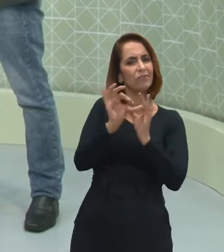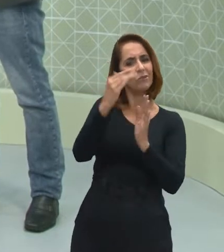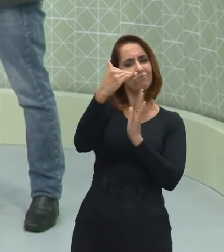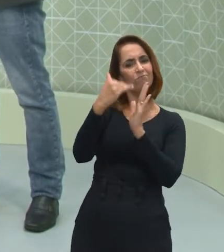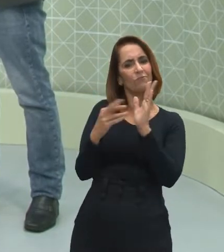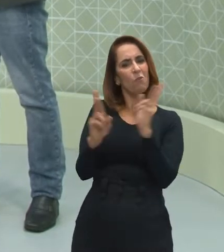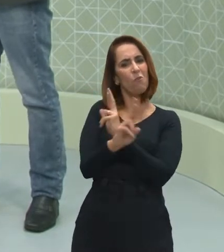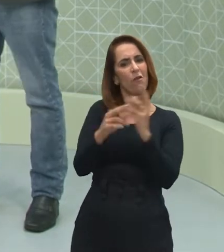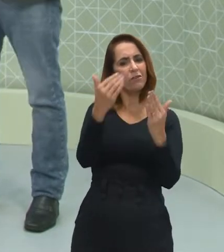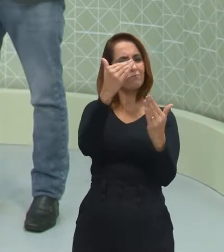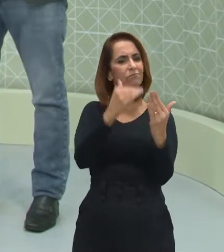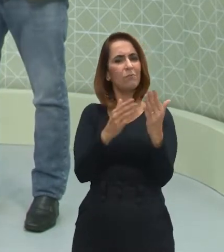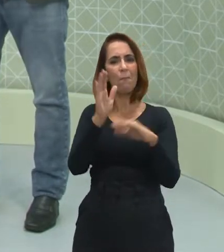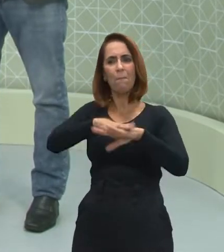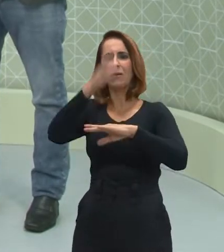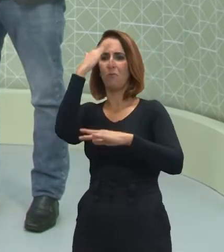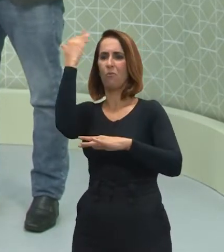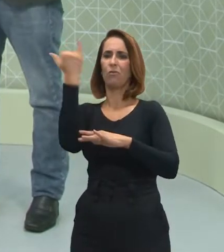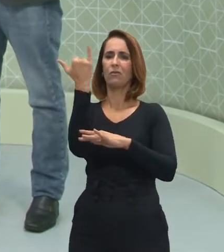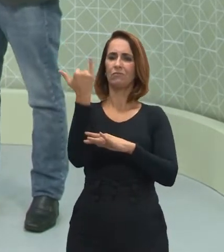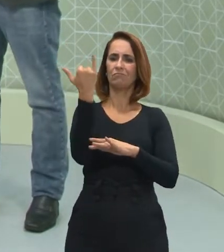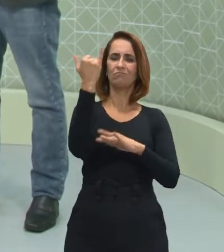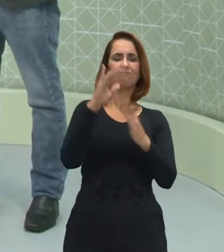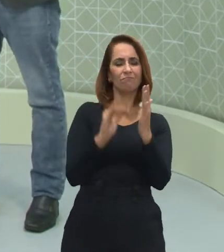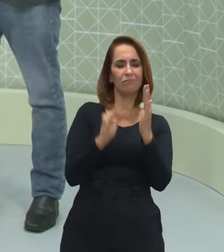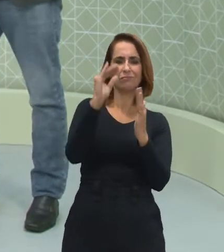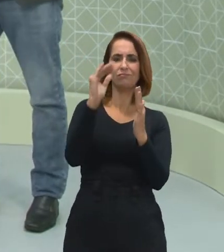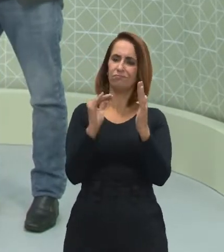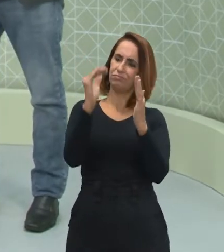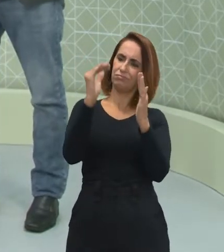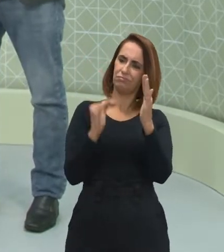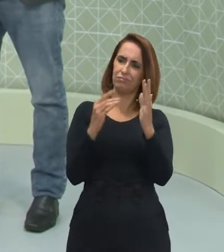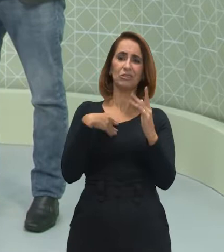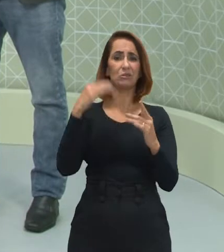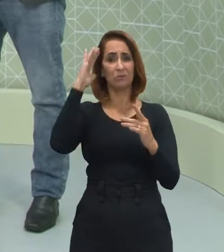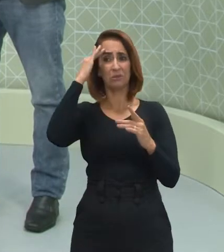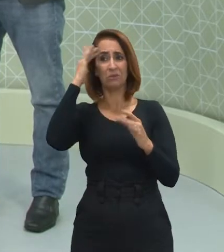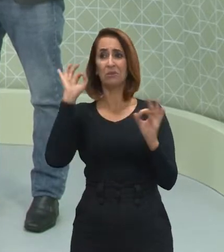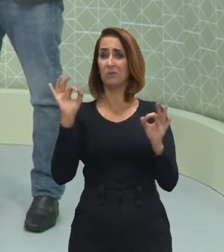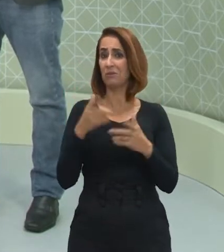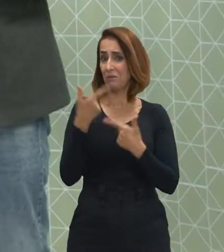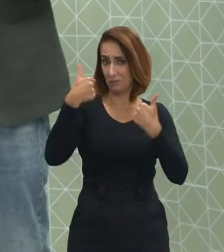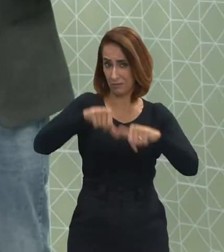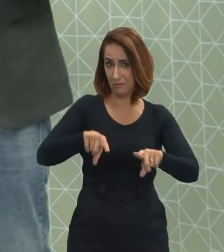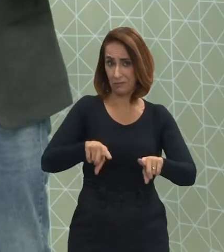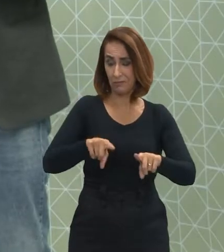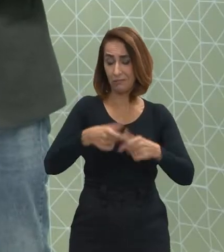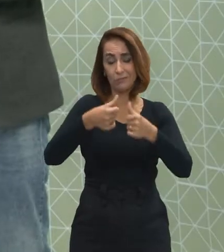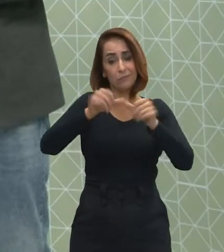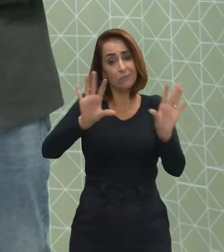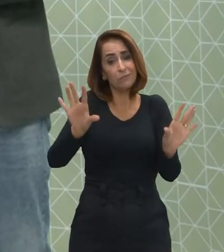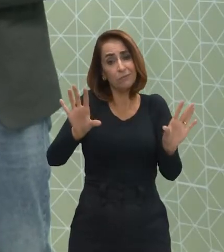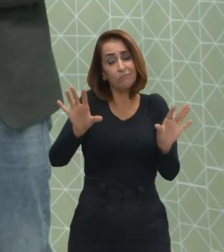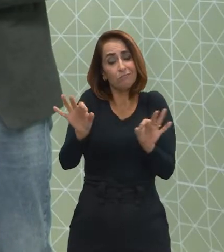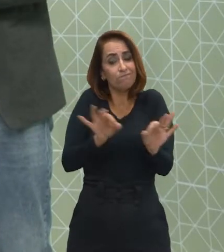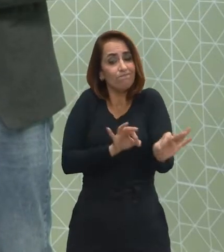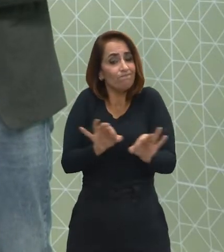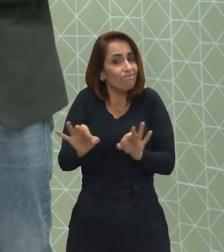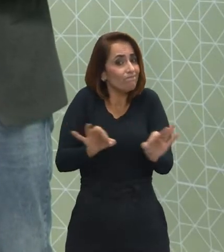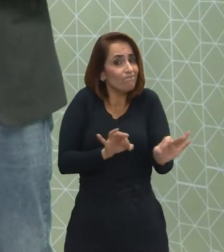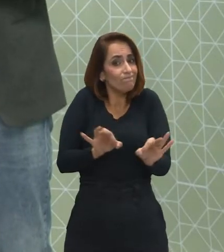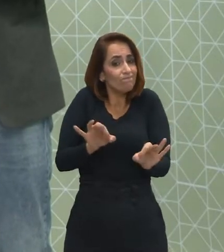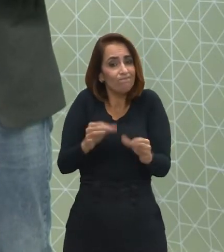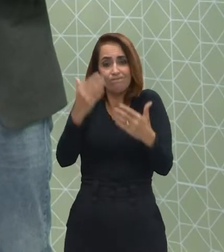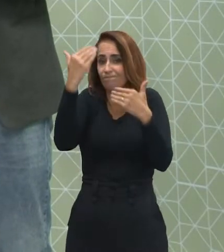relação de prioridade, entendeu? É porque a gente tem que entender que aqui estamos nos preparando para